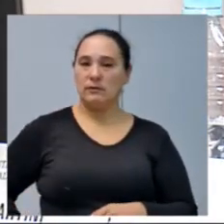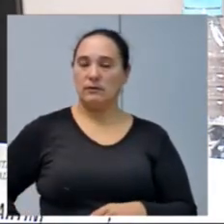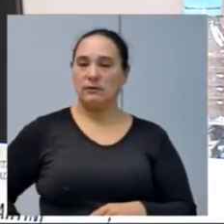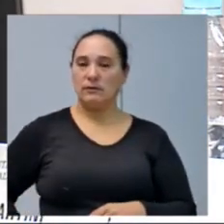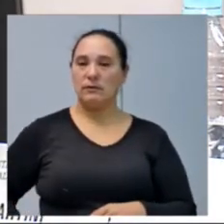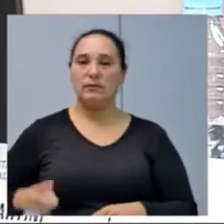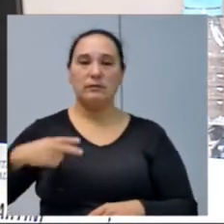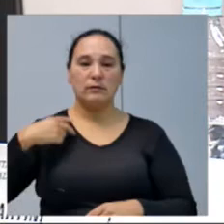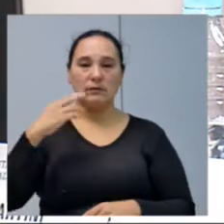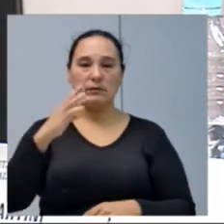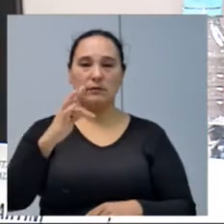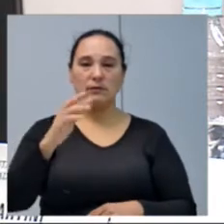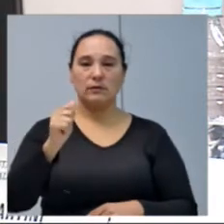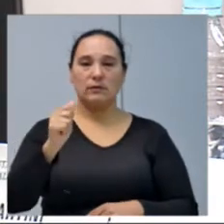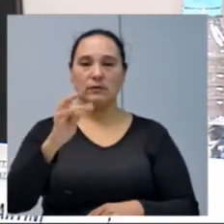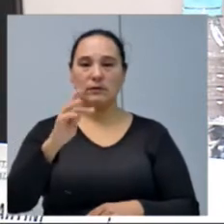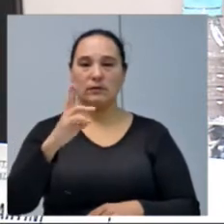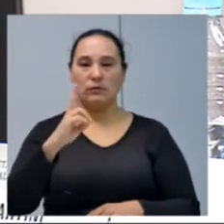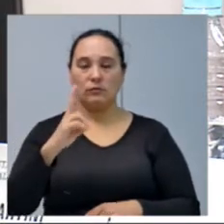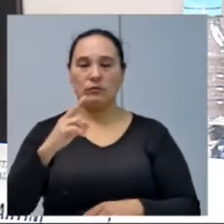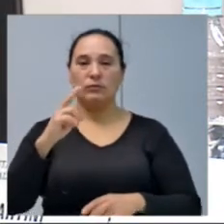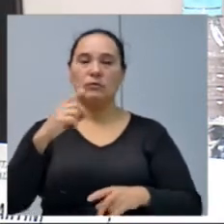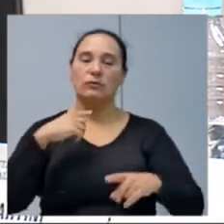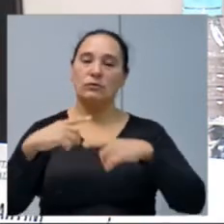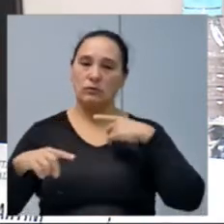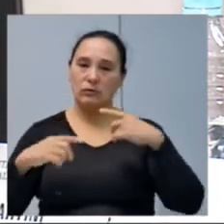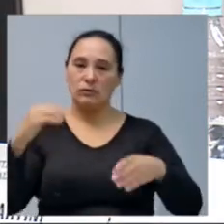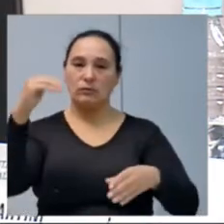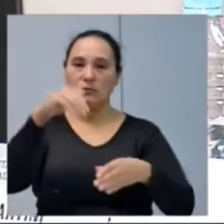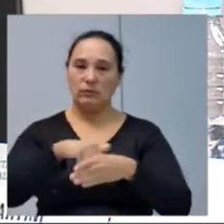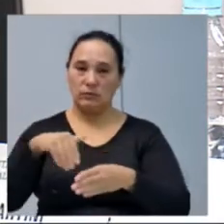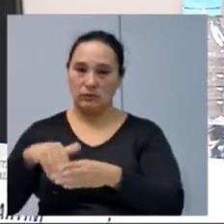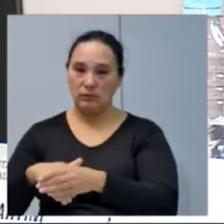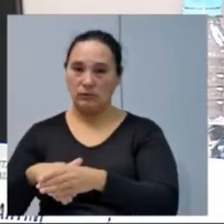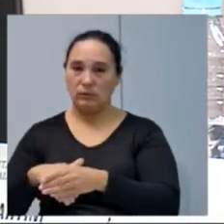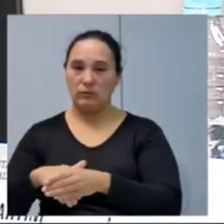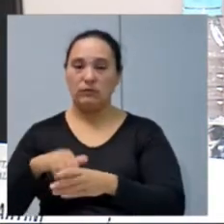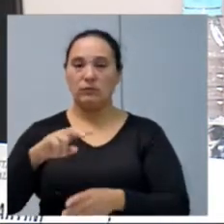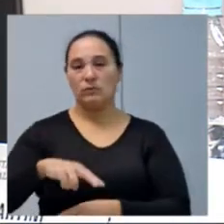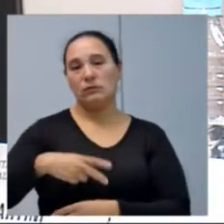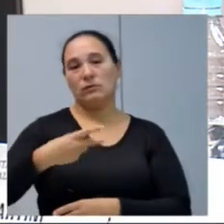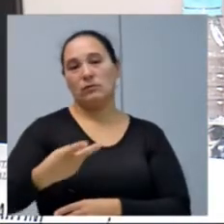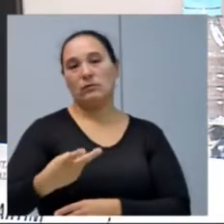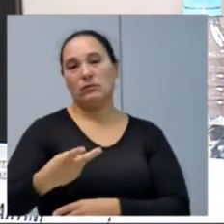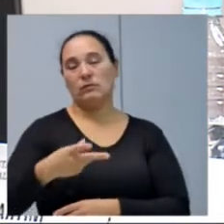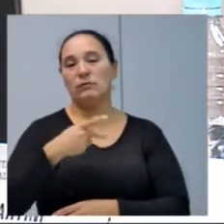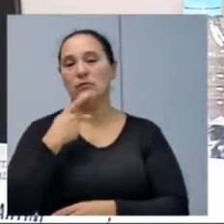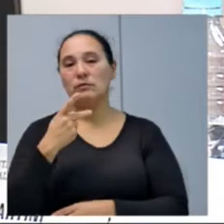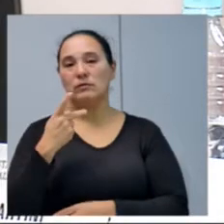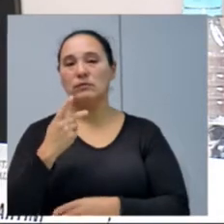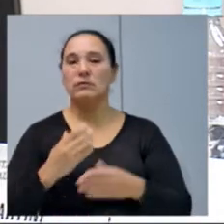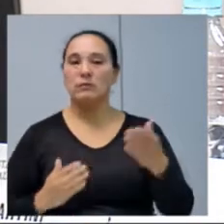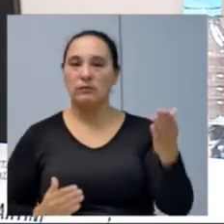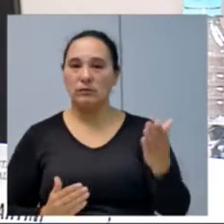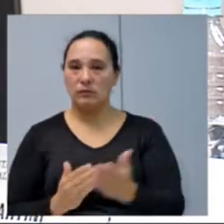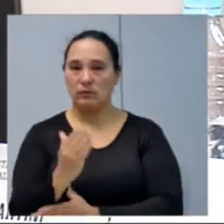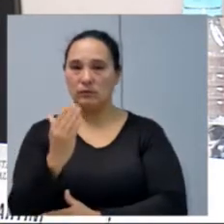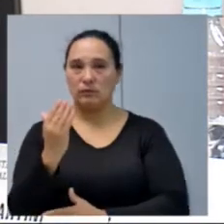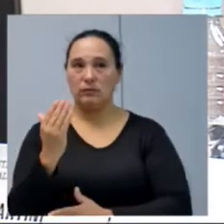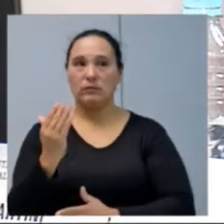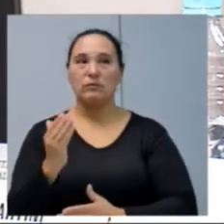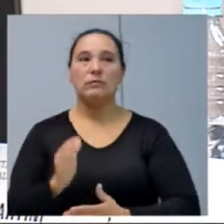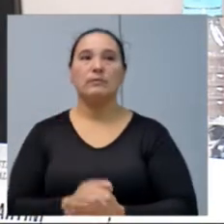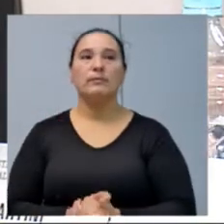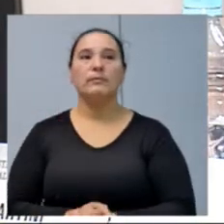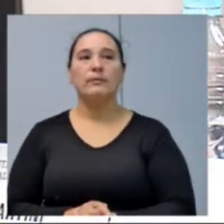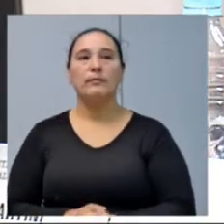vereador. O requerimento está em discussão, em votação. Os contrários se manifestem. Está aprovado também por